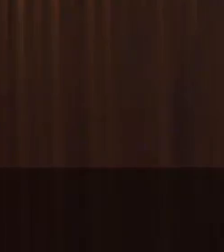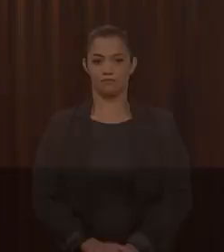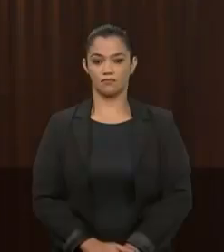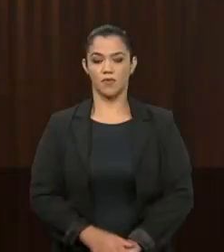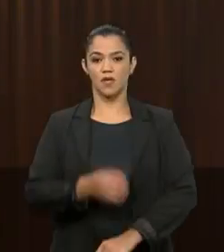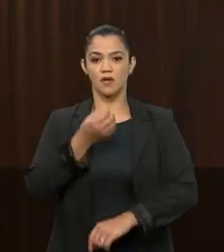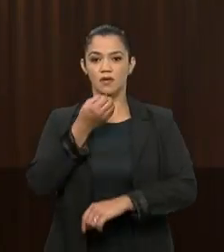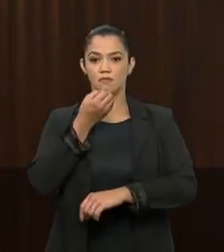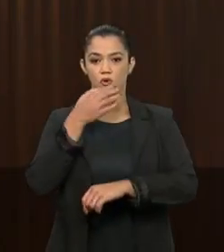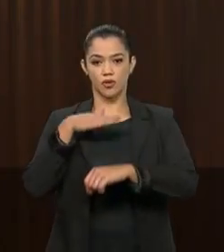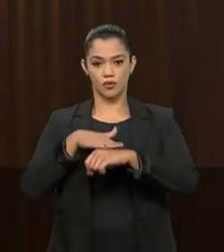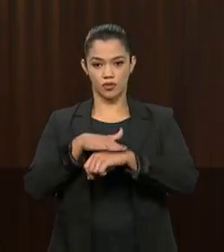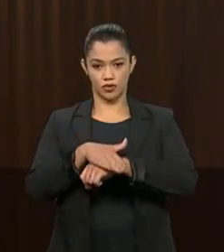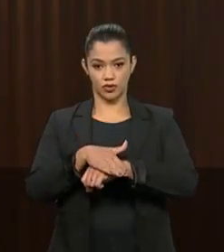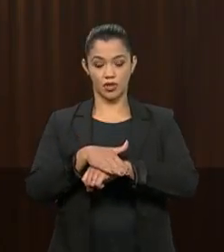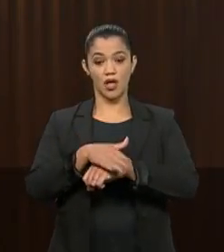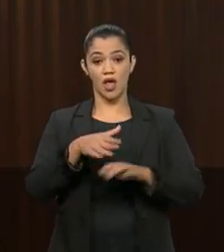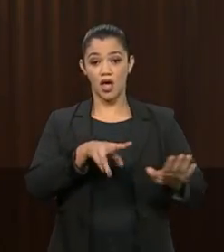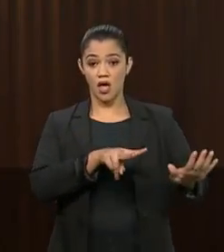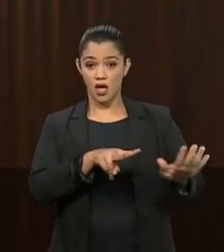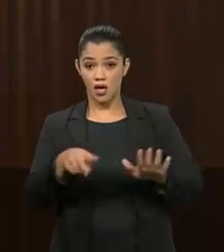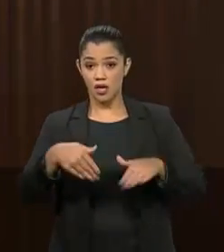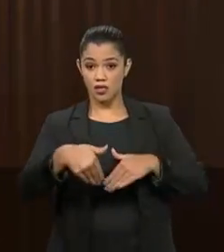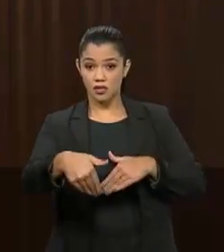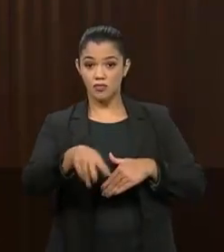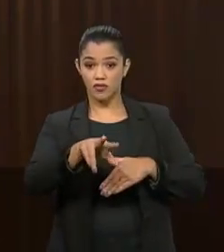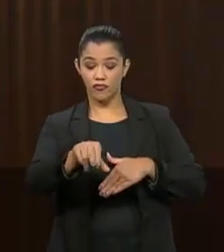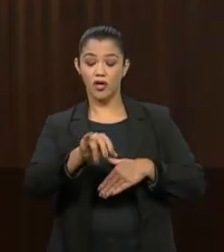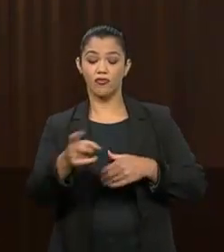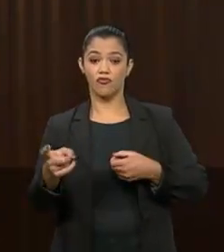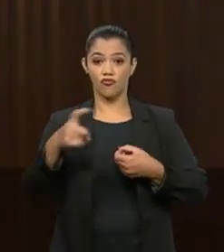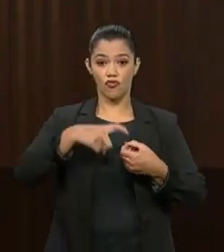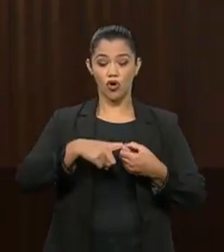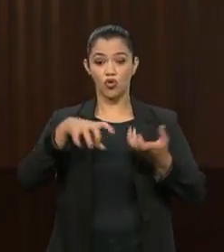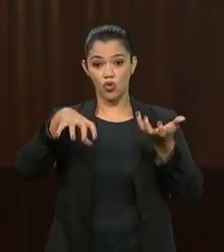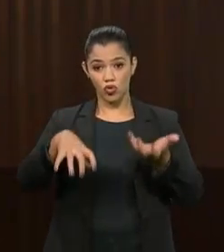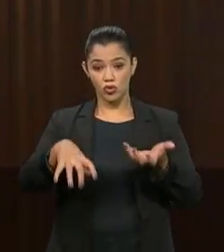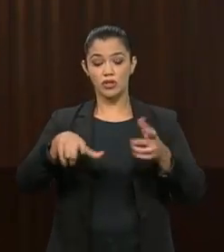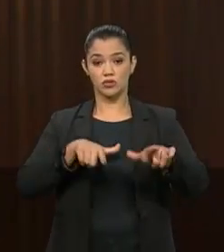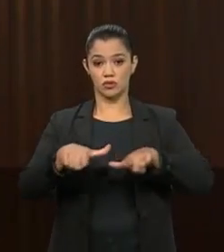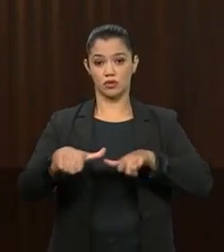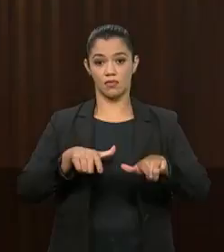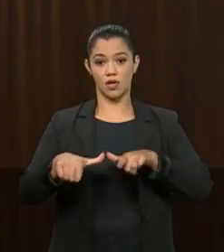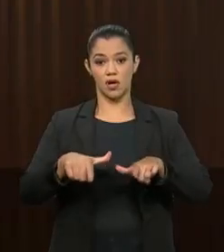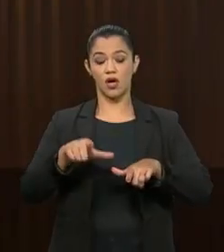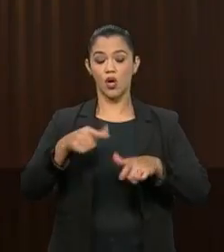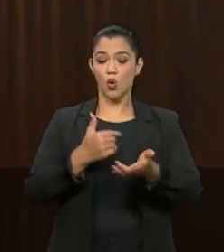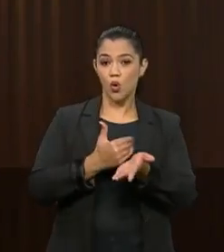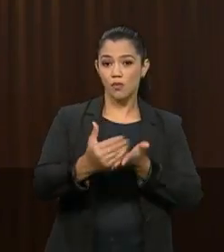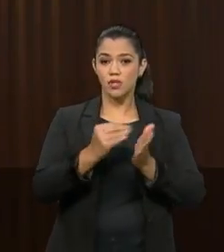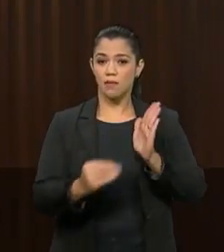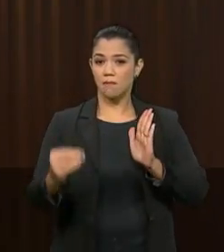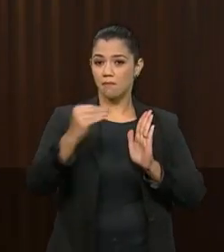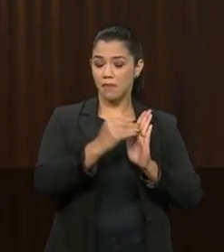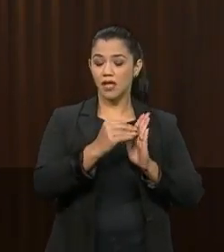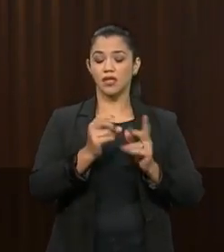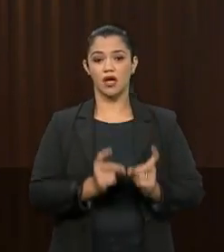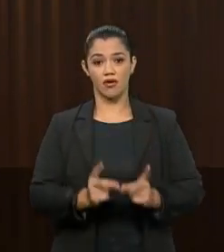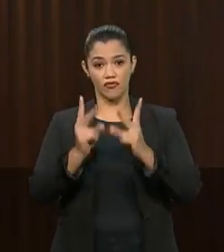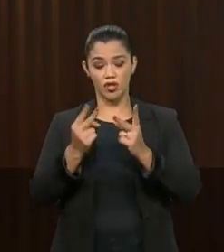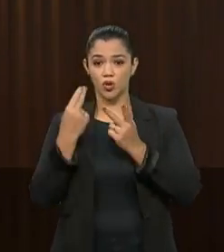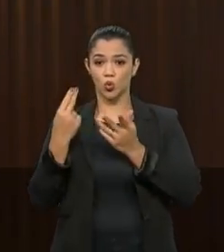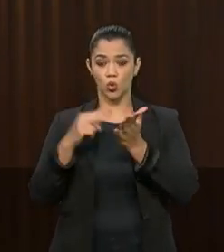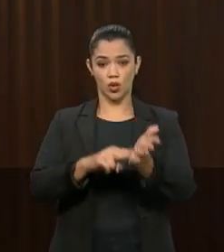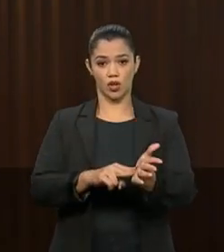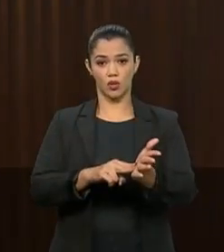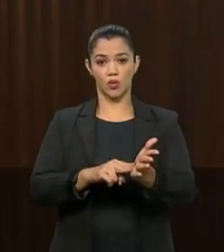Boa noite. Esta semana, quando o Congresso volta às suas atividades, entra em pauta a privatização dos